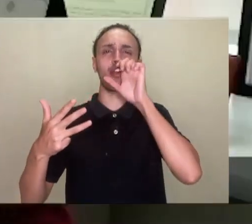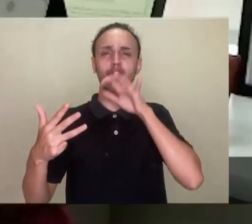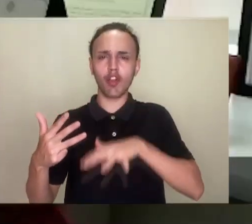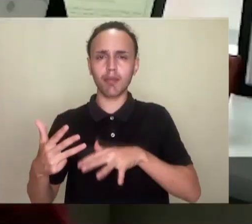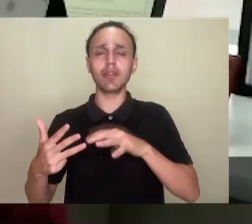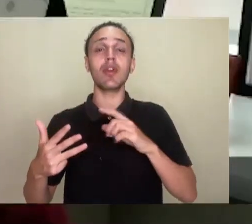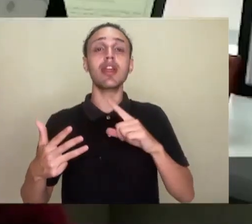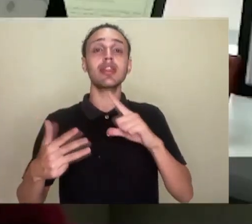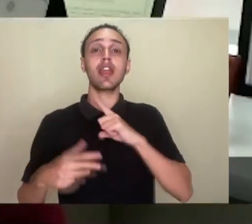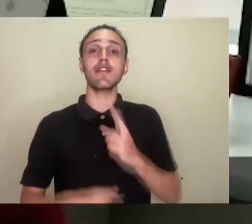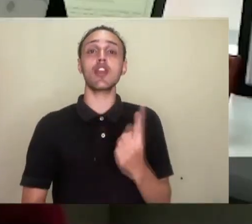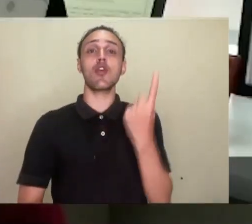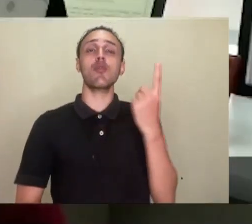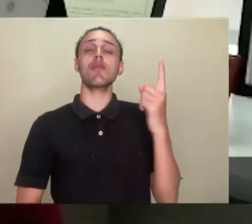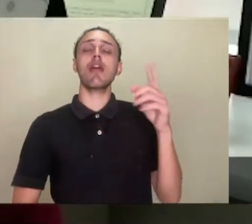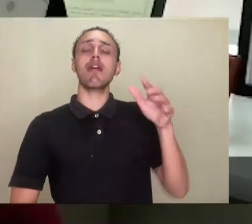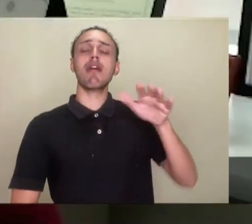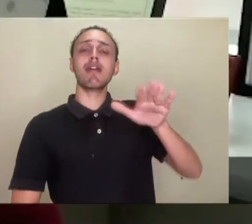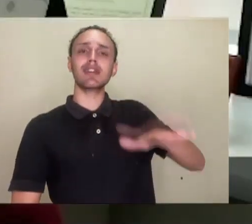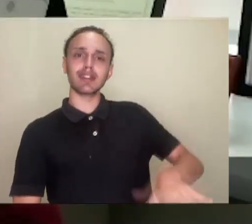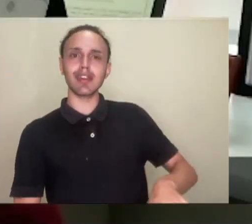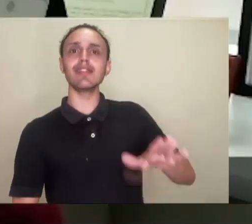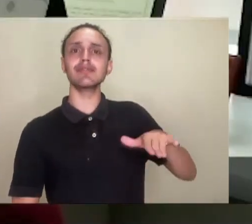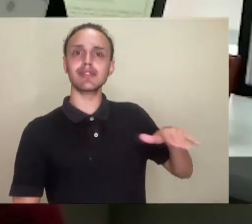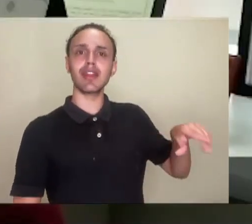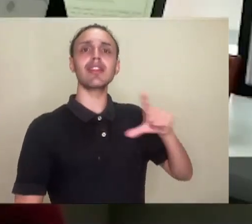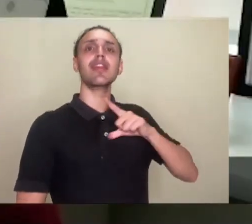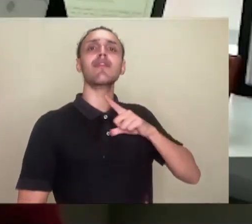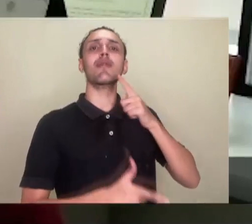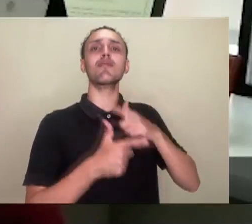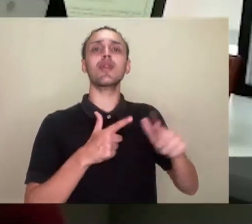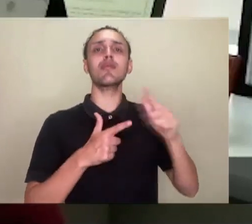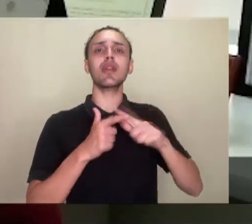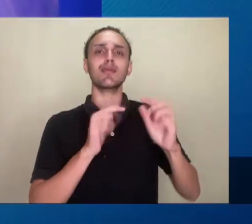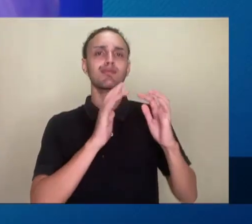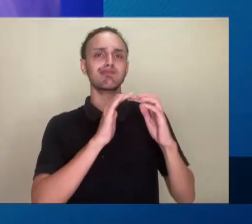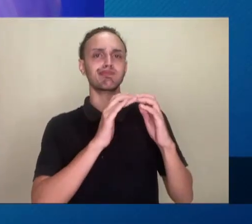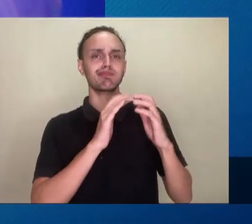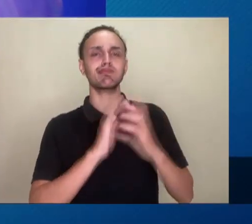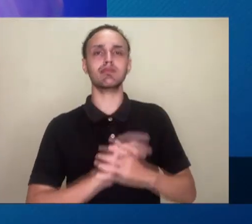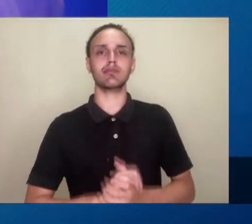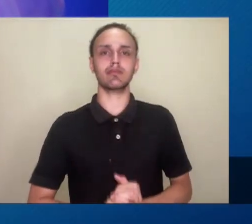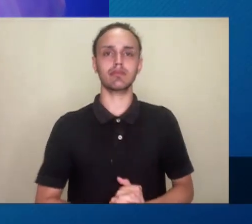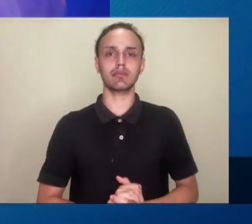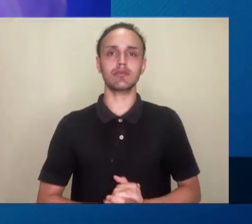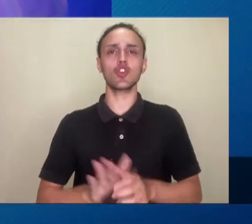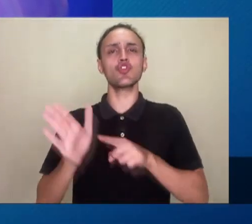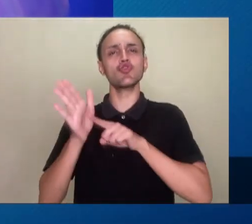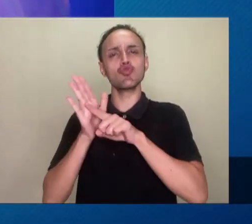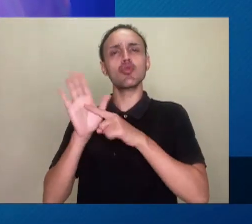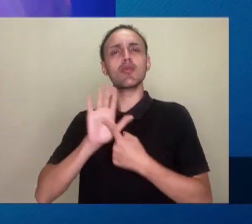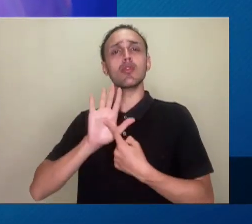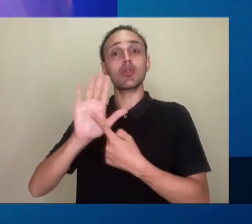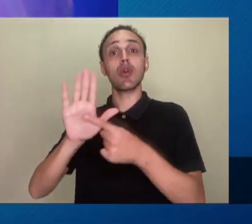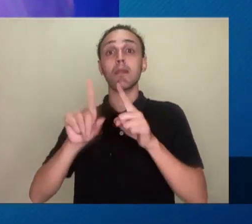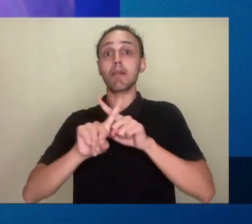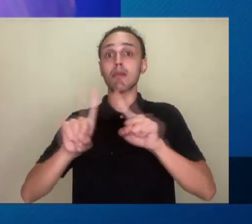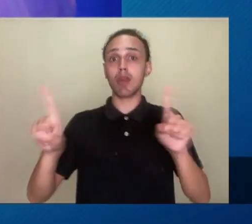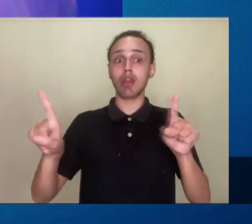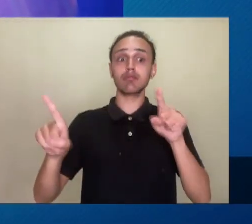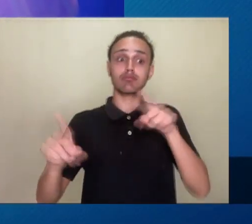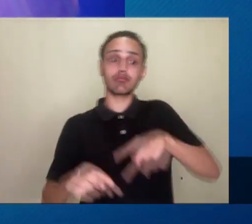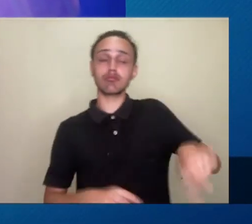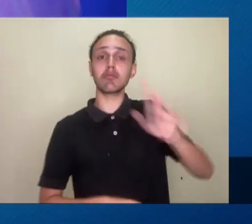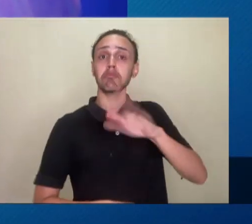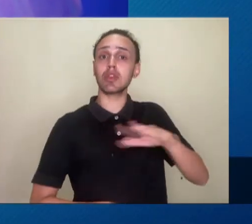diarreia, vômito. Uma das crianças que a gente estudou teve um quadro neurológico. O estudo também mostrou que, apesar